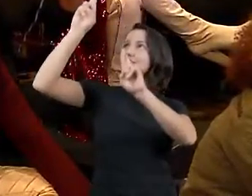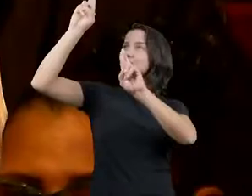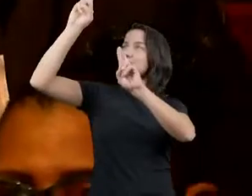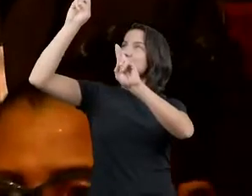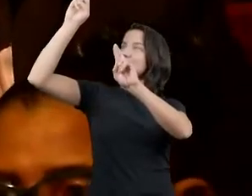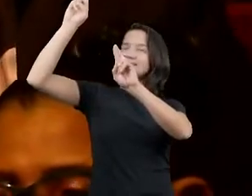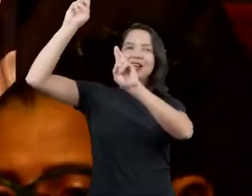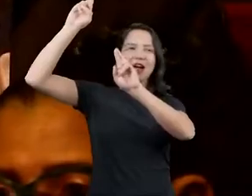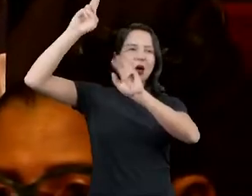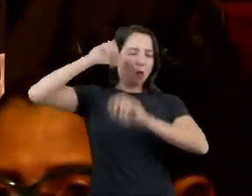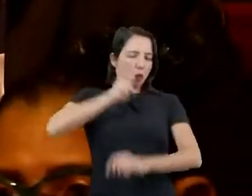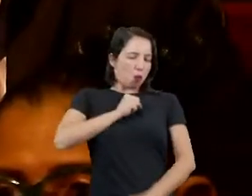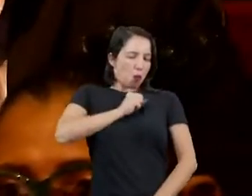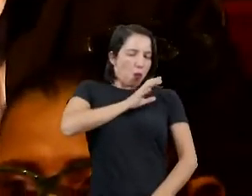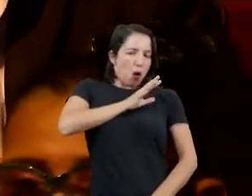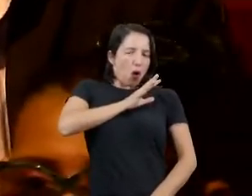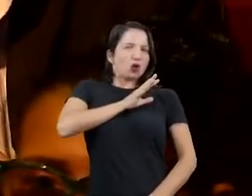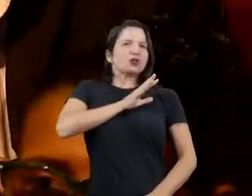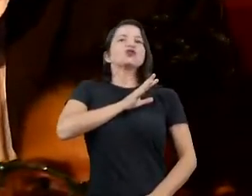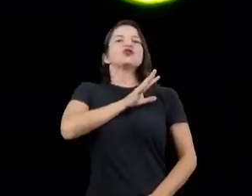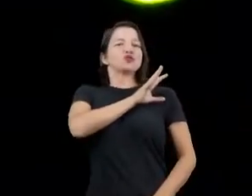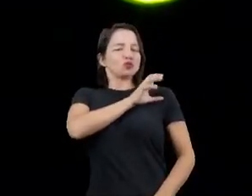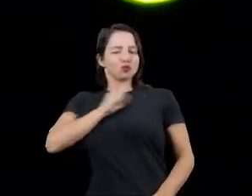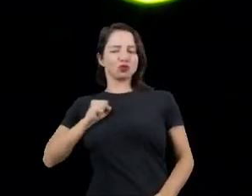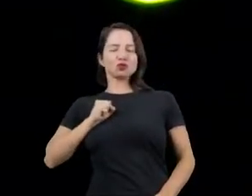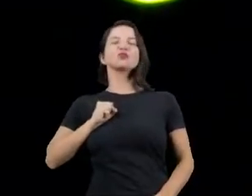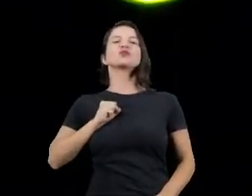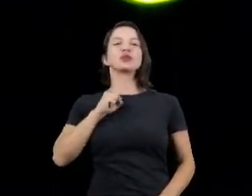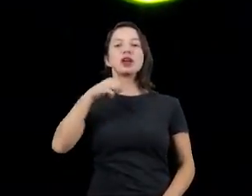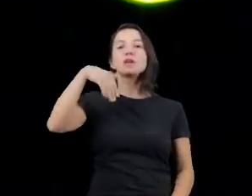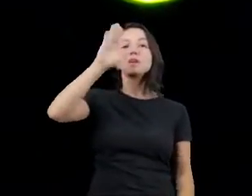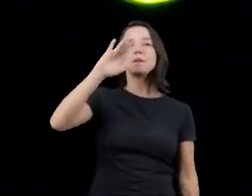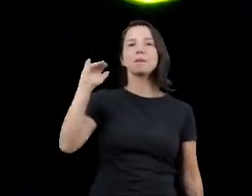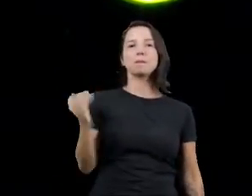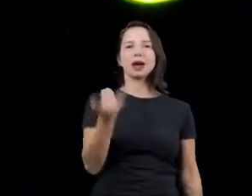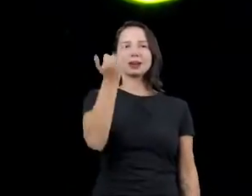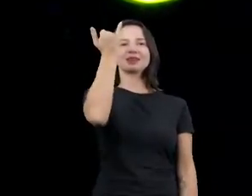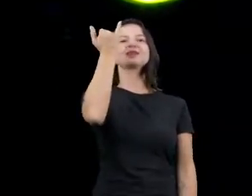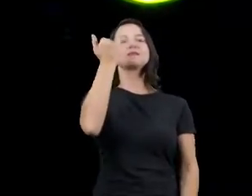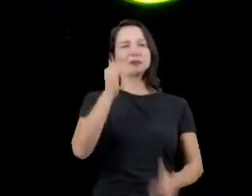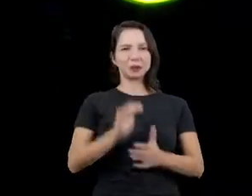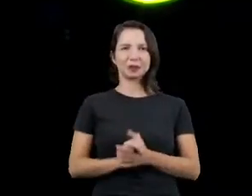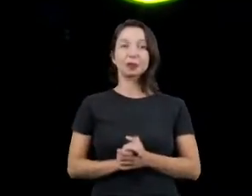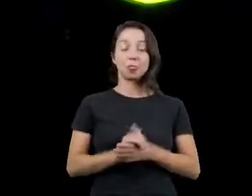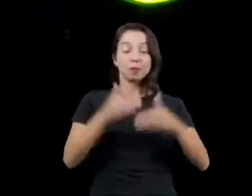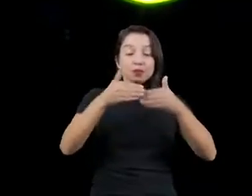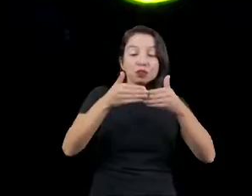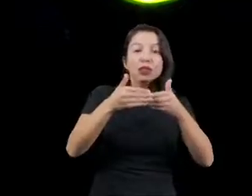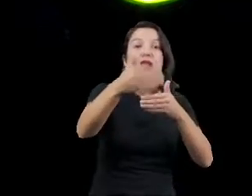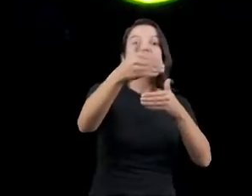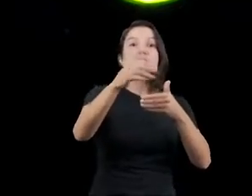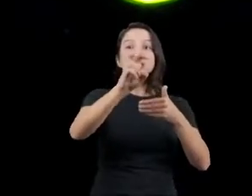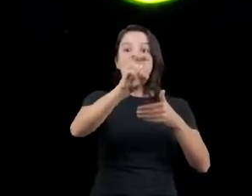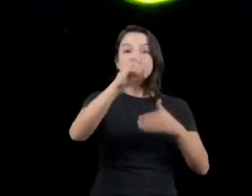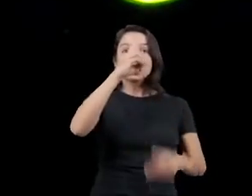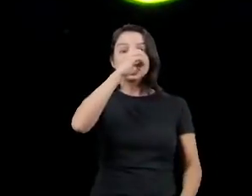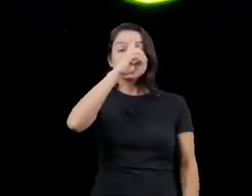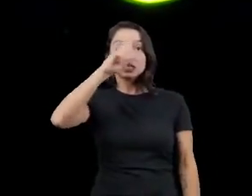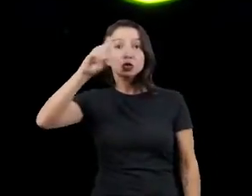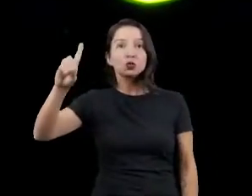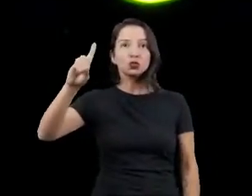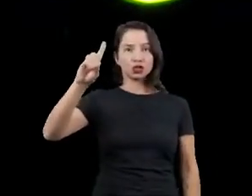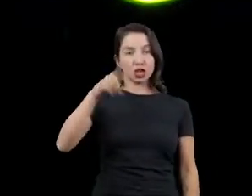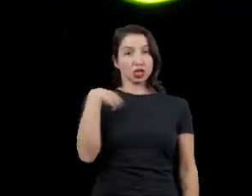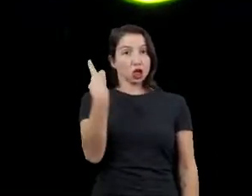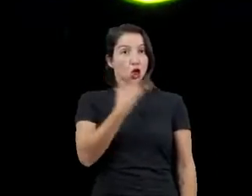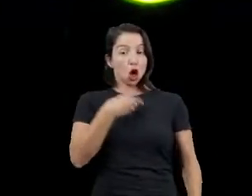Faltam cinco dias para a gente fazer um esforço com os amigos, parentes, vizinhos, colegas